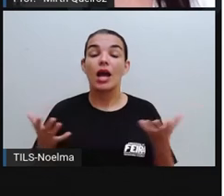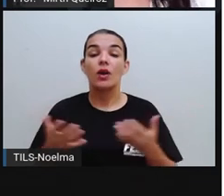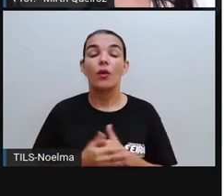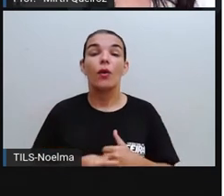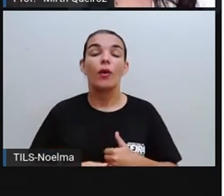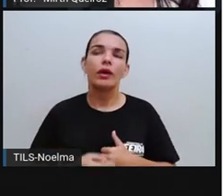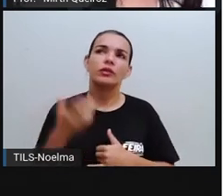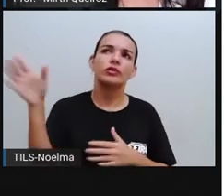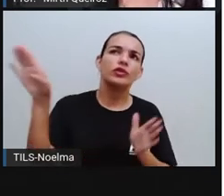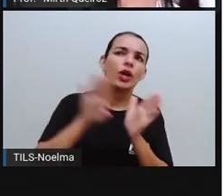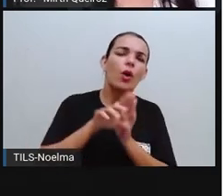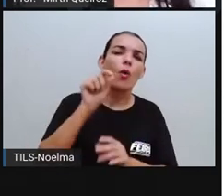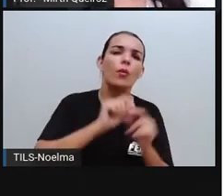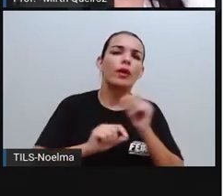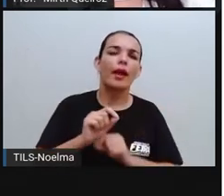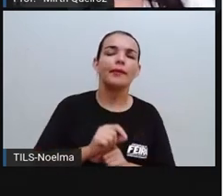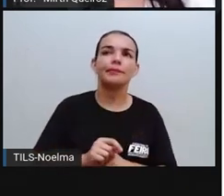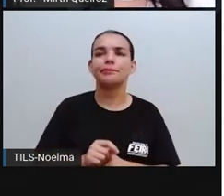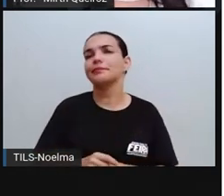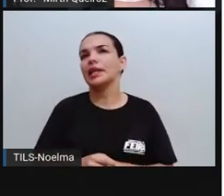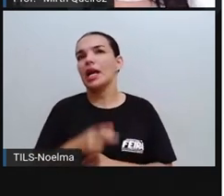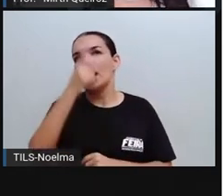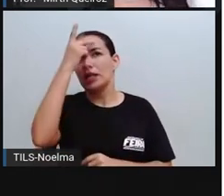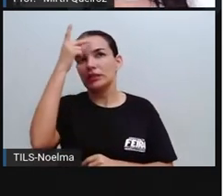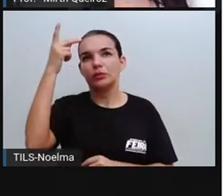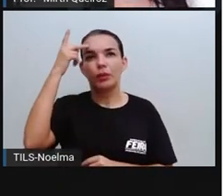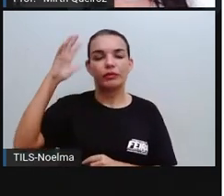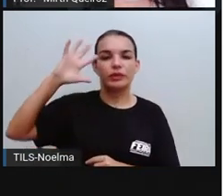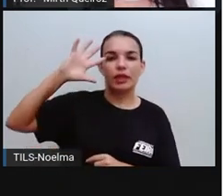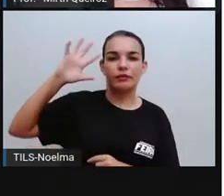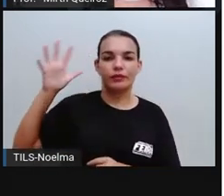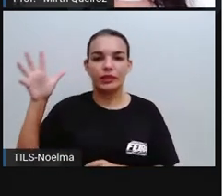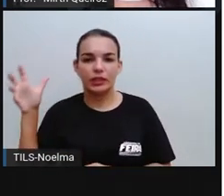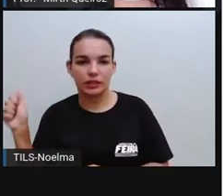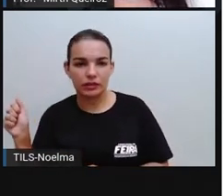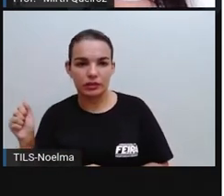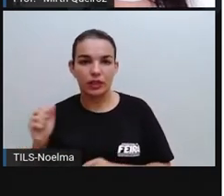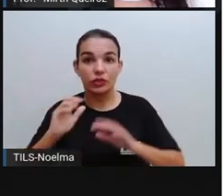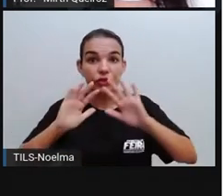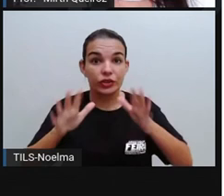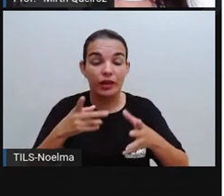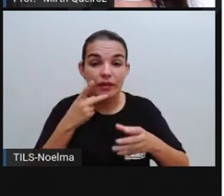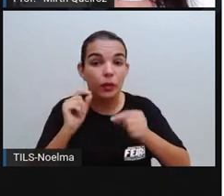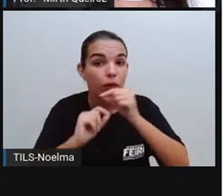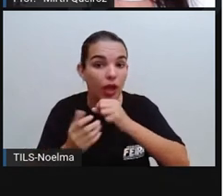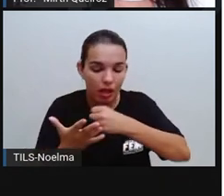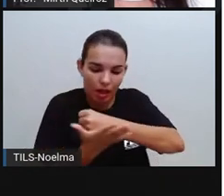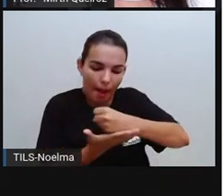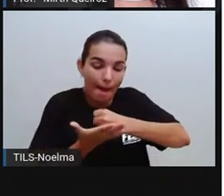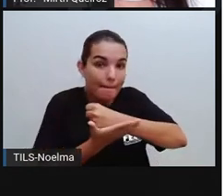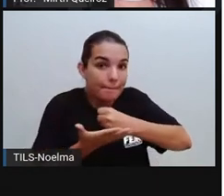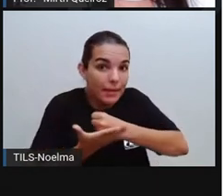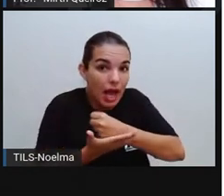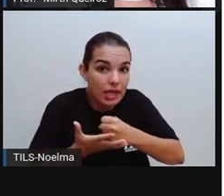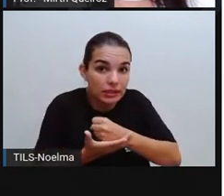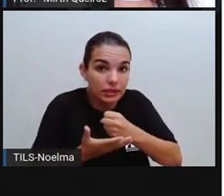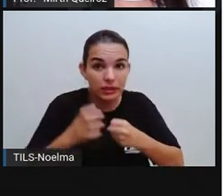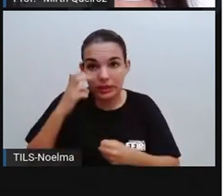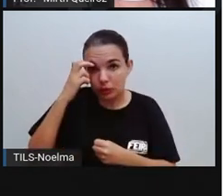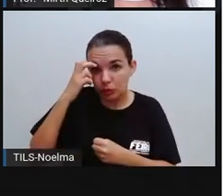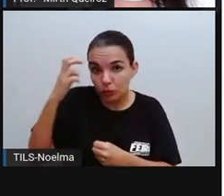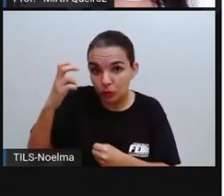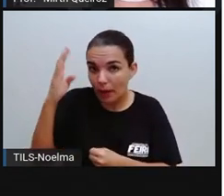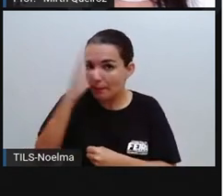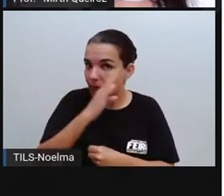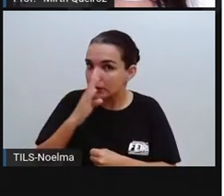E depois vieram os povos africanos, né? A gente está falando aqui sobre a base. A base da cultura brasileira foi formada